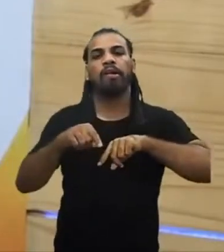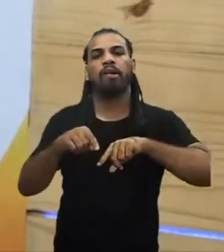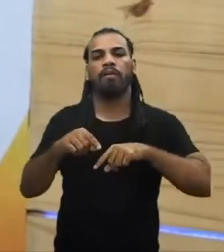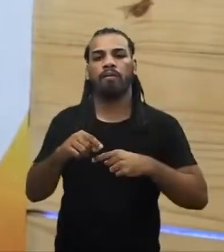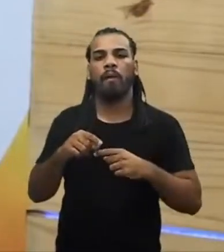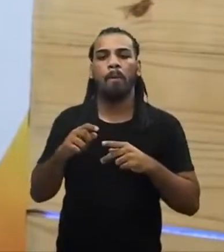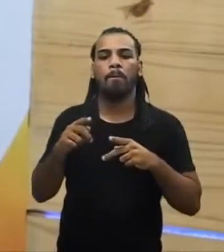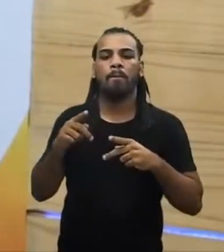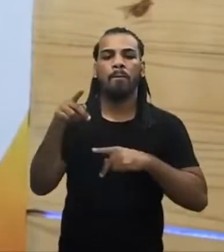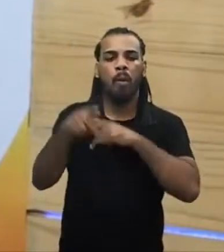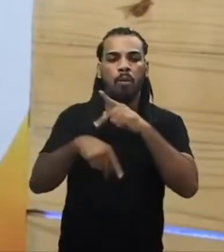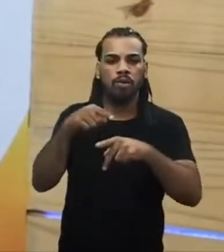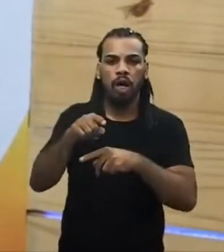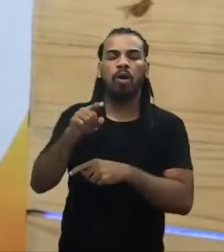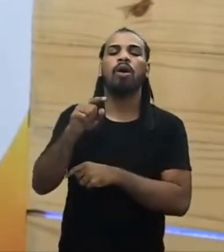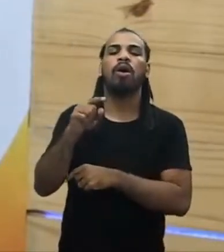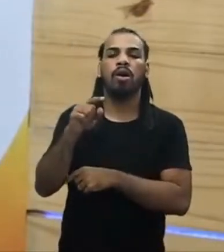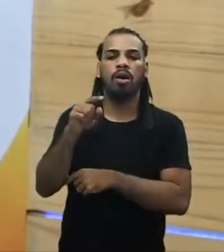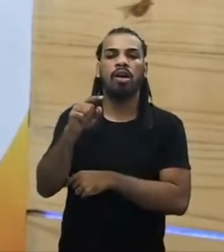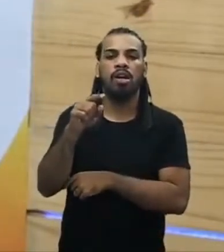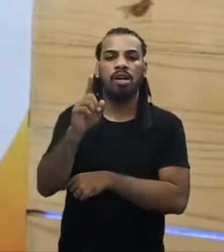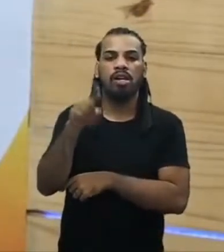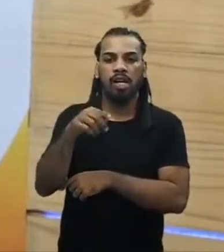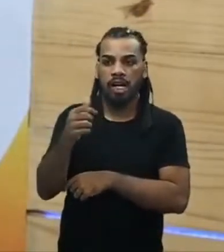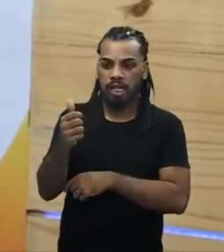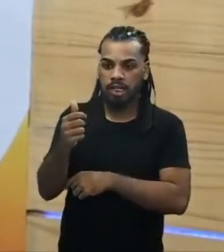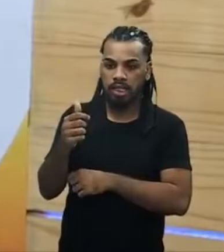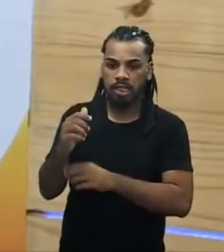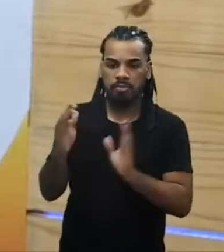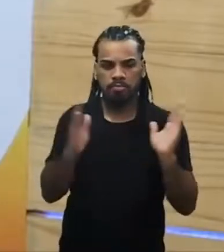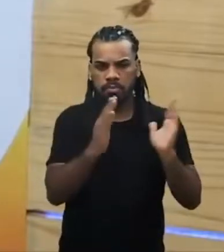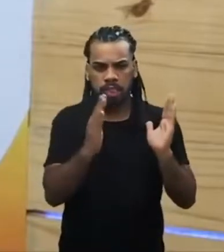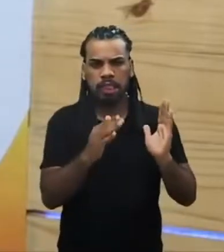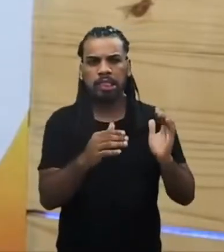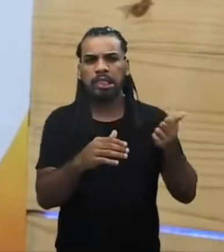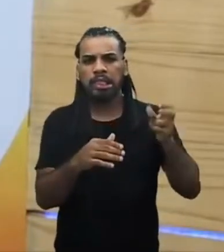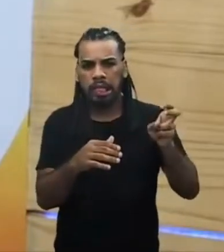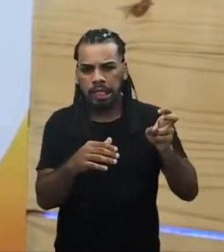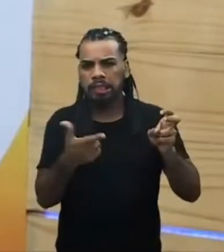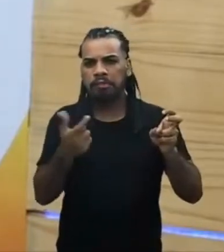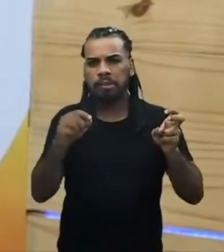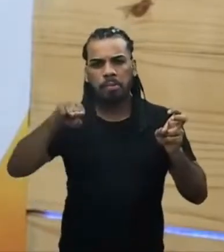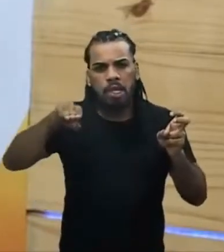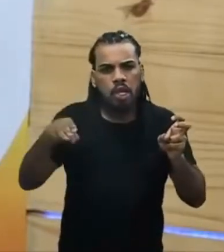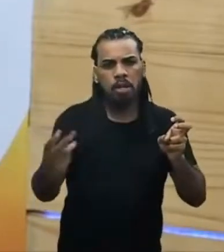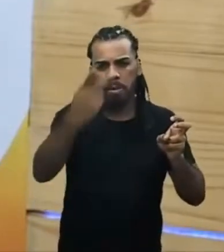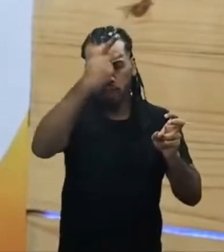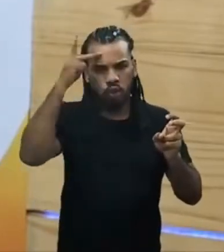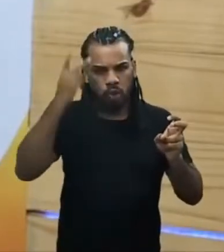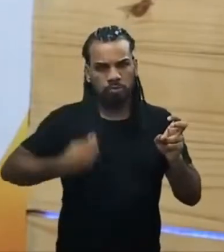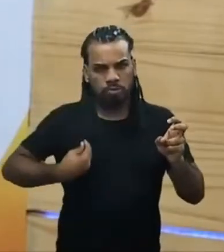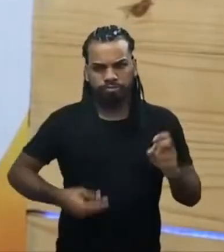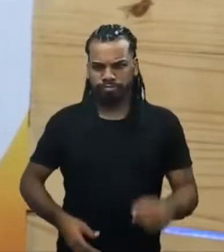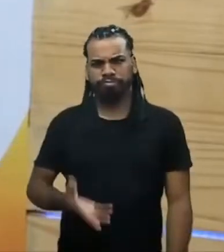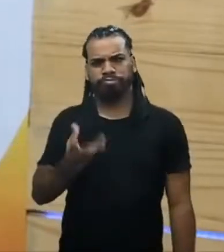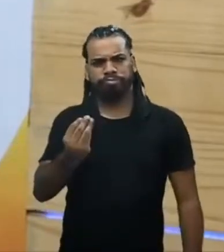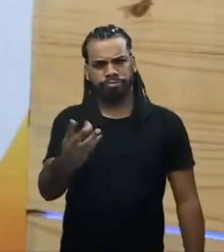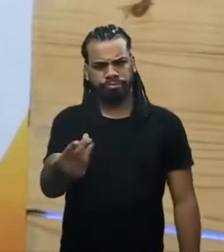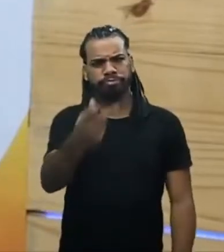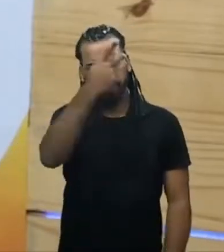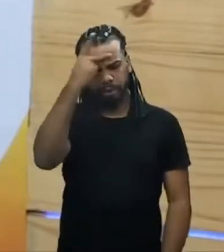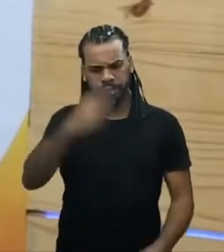uma população estimada entre 15 e 20 milhões de habitantes. É muita gente, hein?